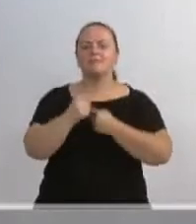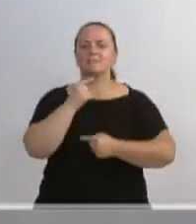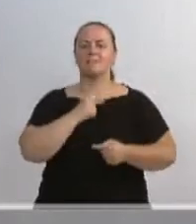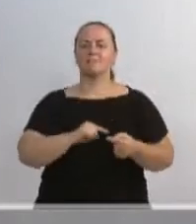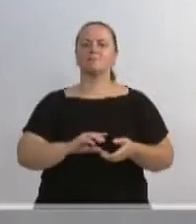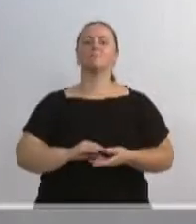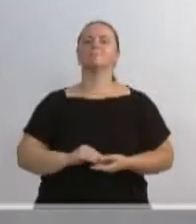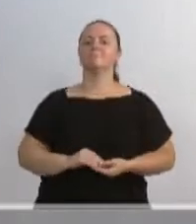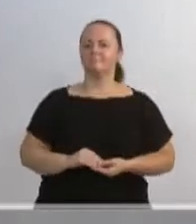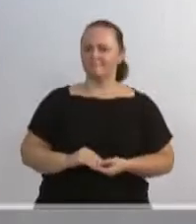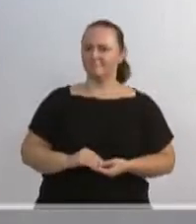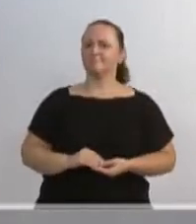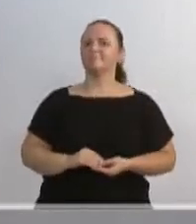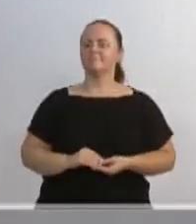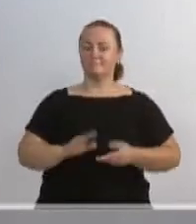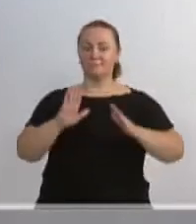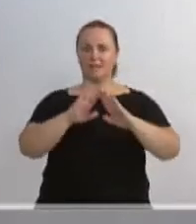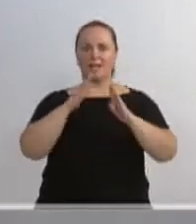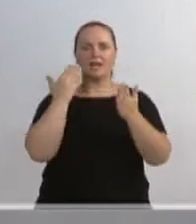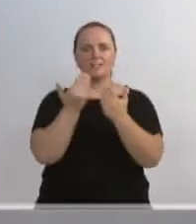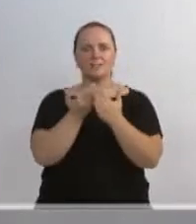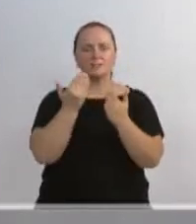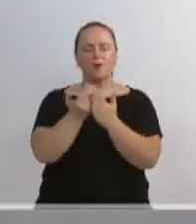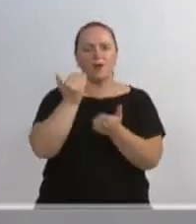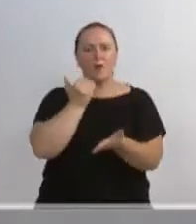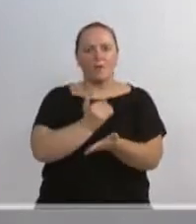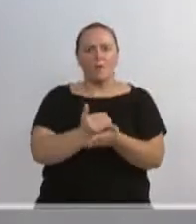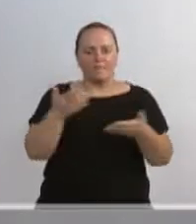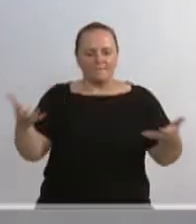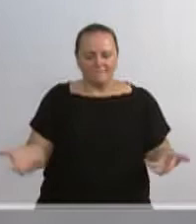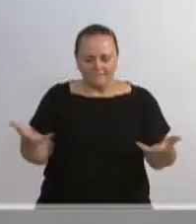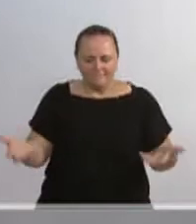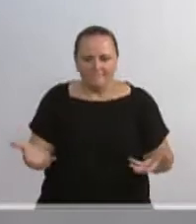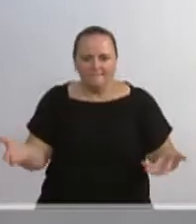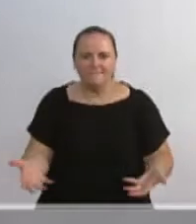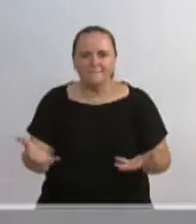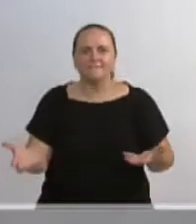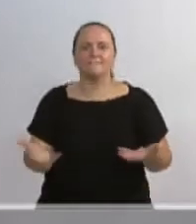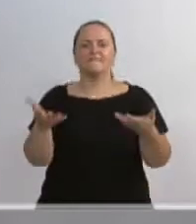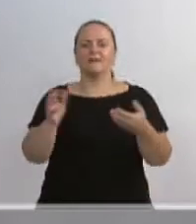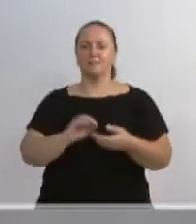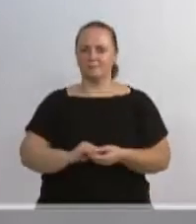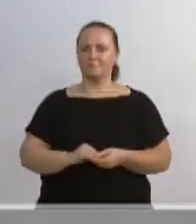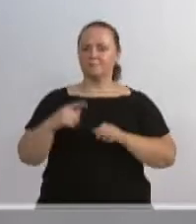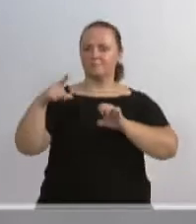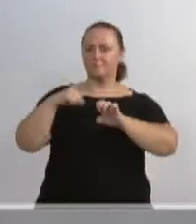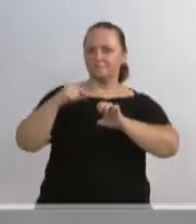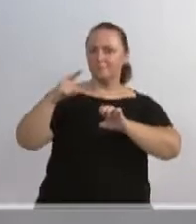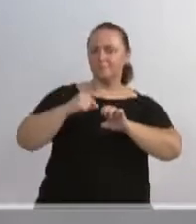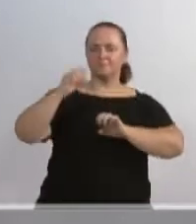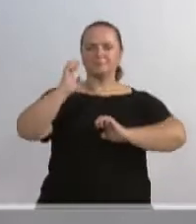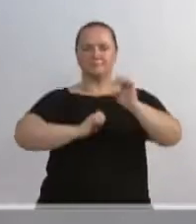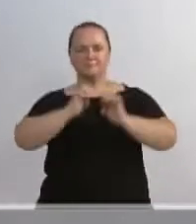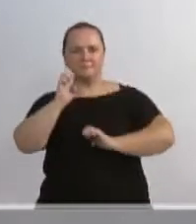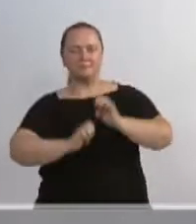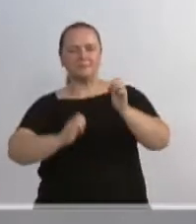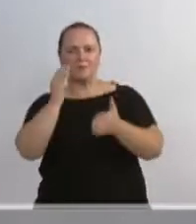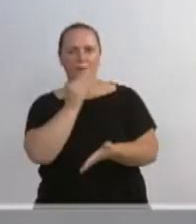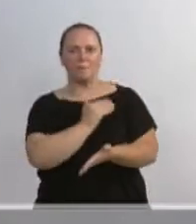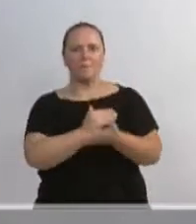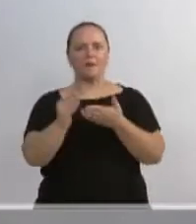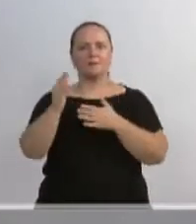escolas comecem a trabalhar nisso, que os empresários de nossa cidade comecem a trabalhar nisso,